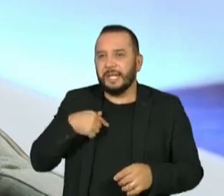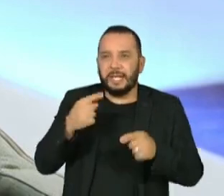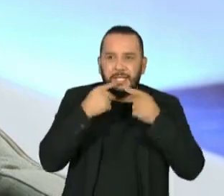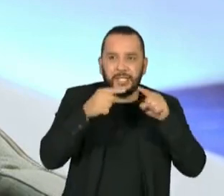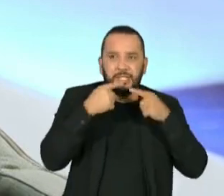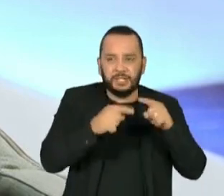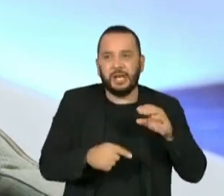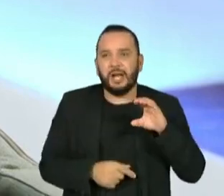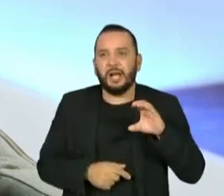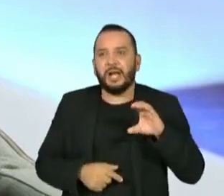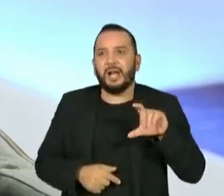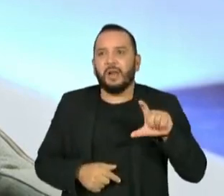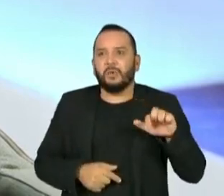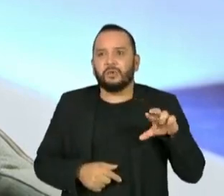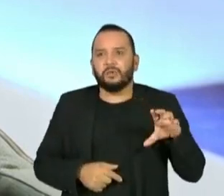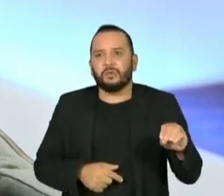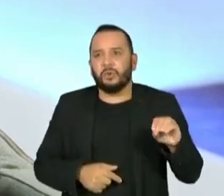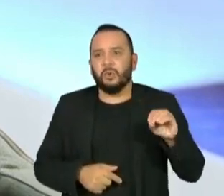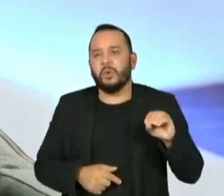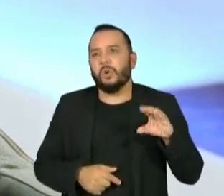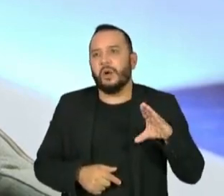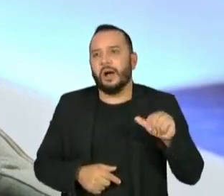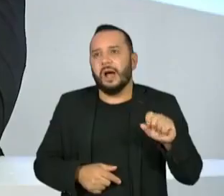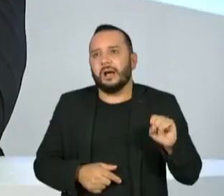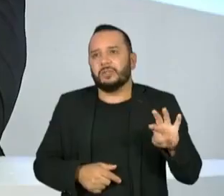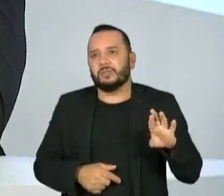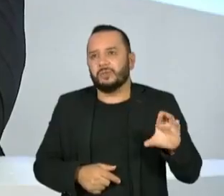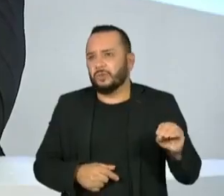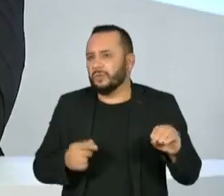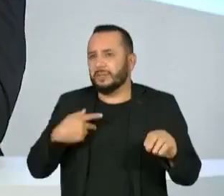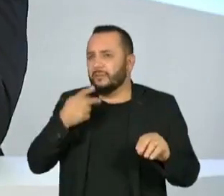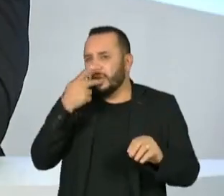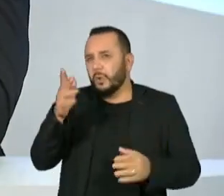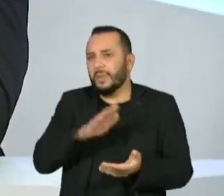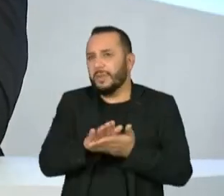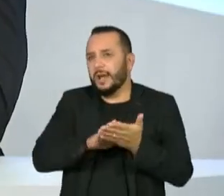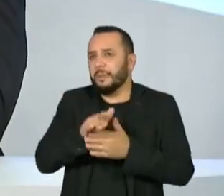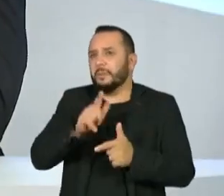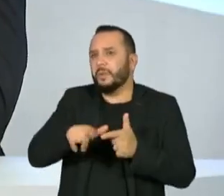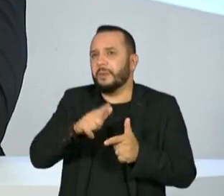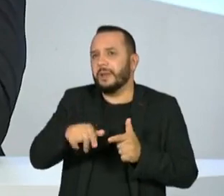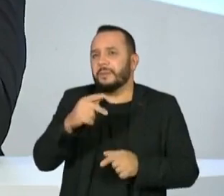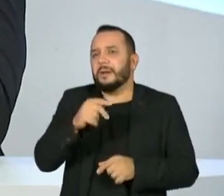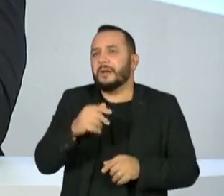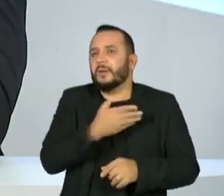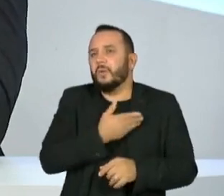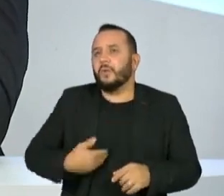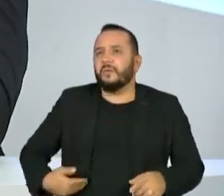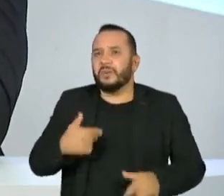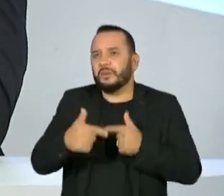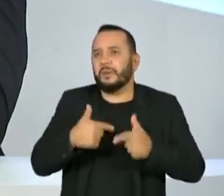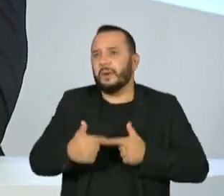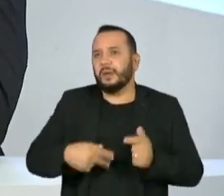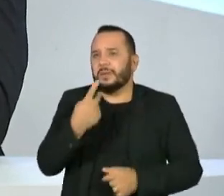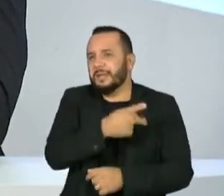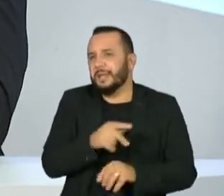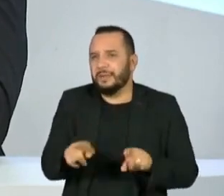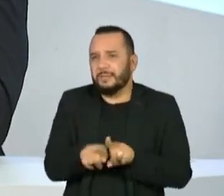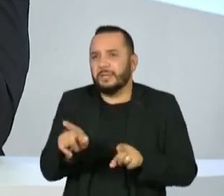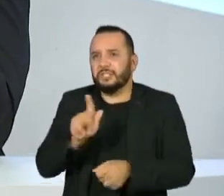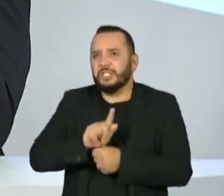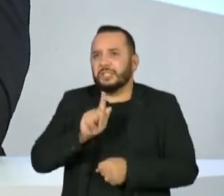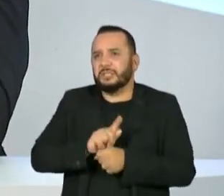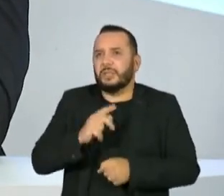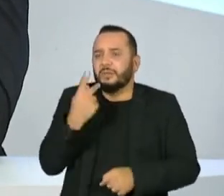Eu não consigo ver o senhor falando de problemas do governo dele, problemas da gestão dele. Então, como é que a gente acredita que você quer